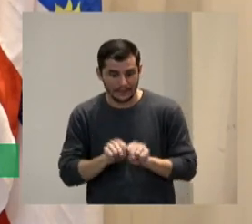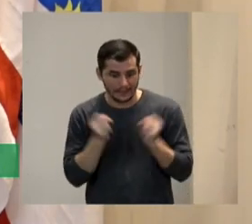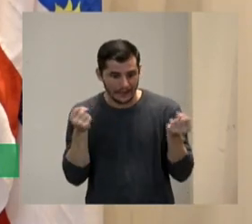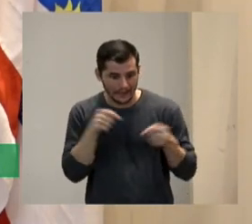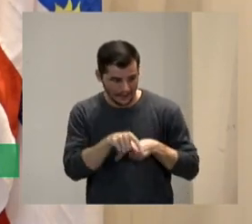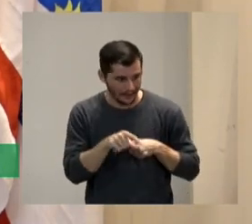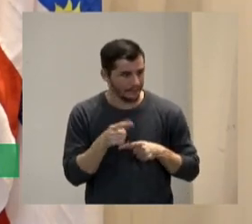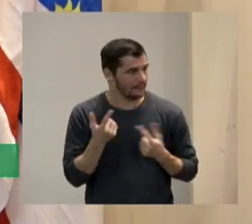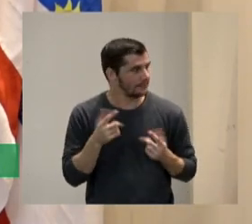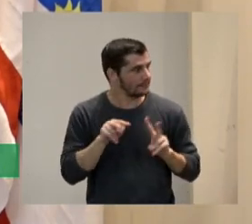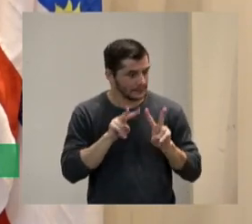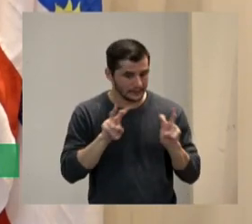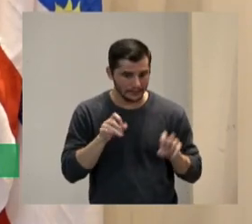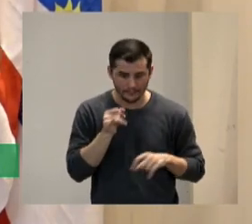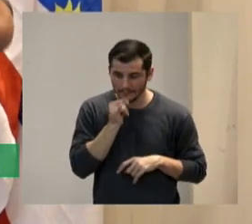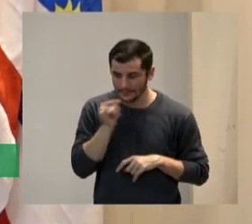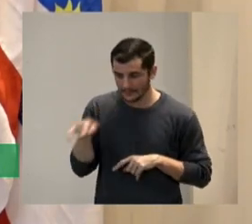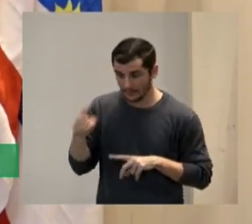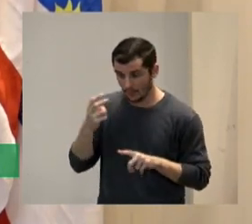volto a falar da cultura